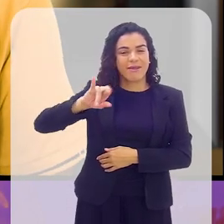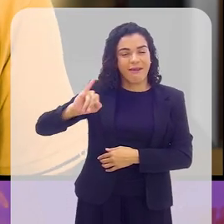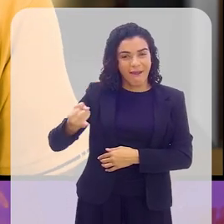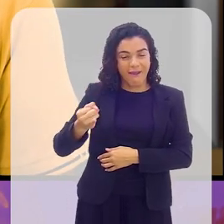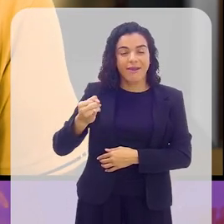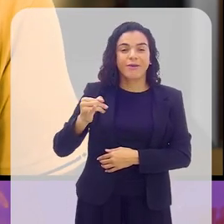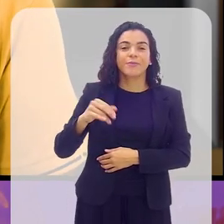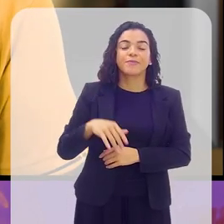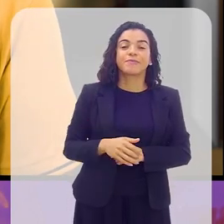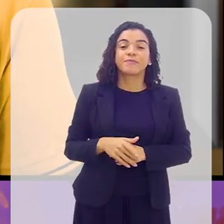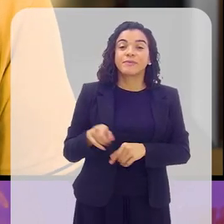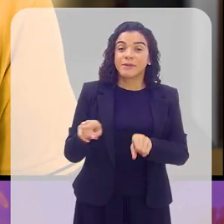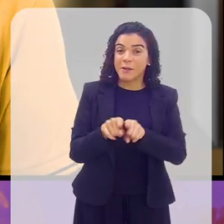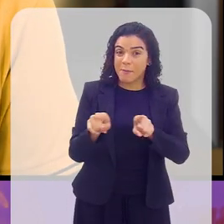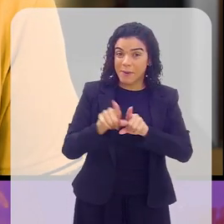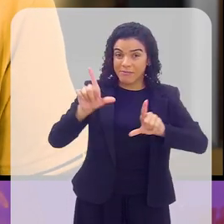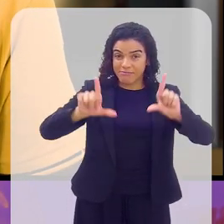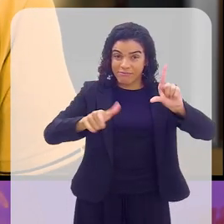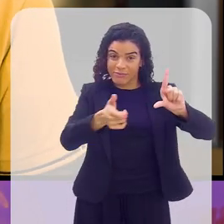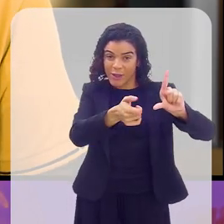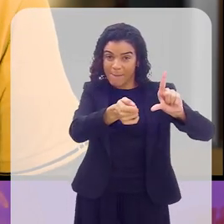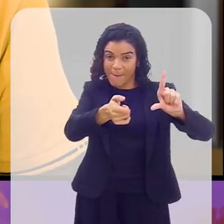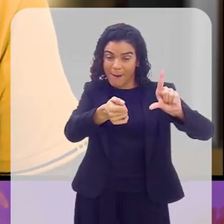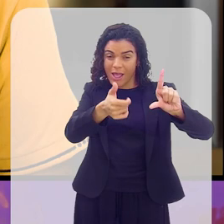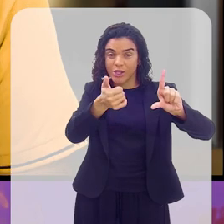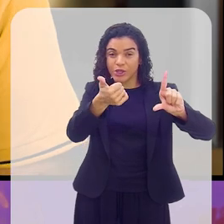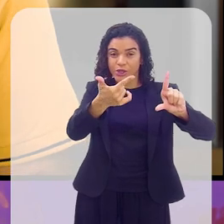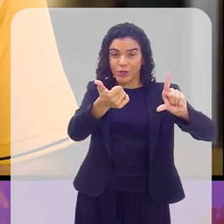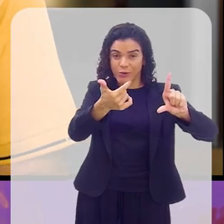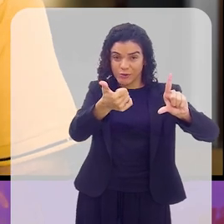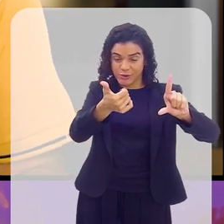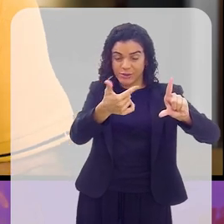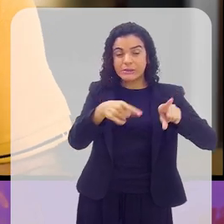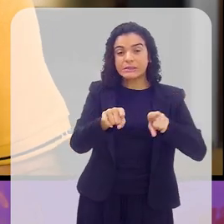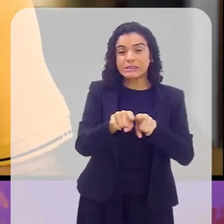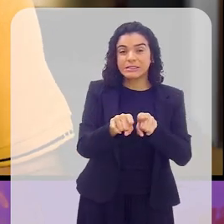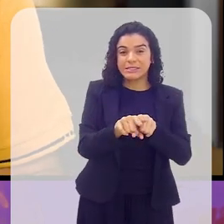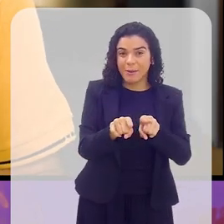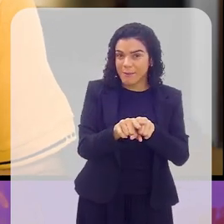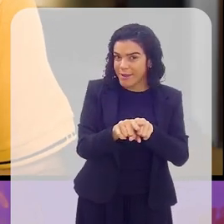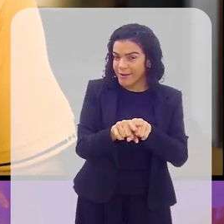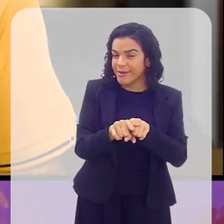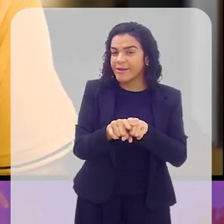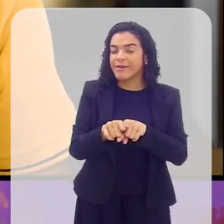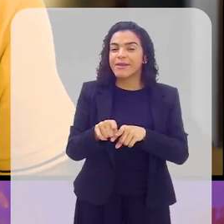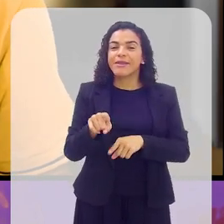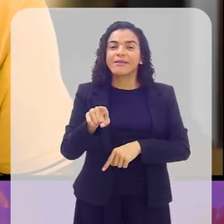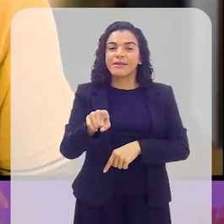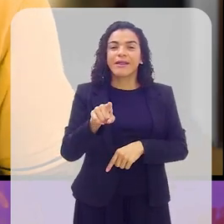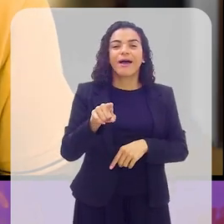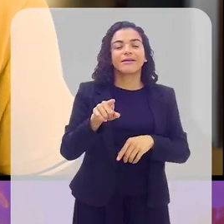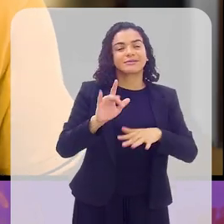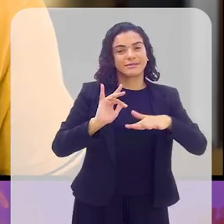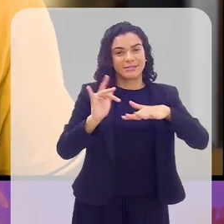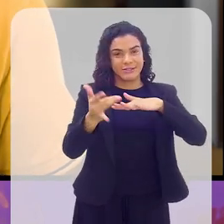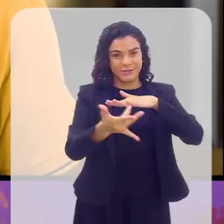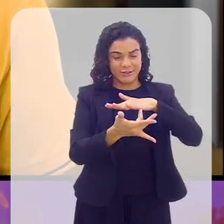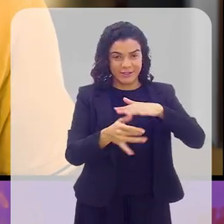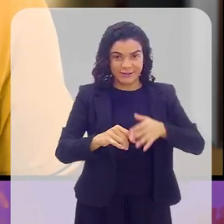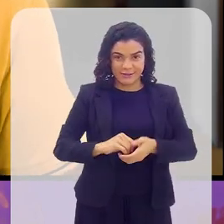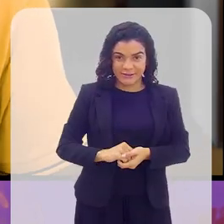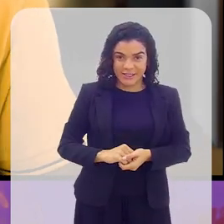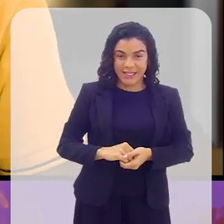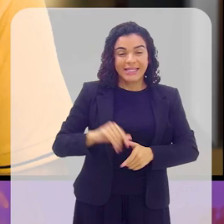.gov.br no canal 12 da NET na TV aberta no canal 10.2 e relembrando